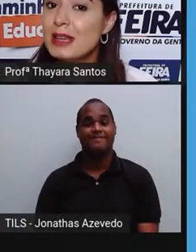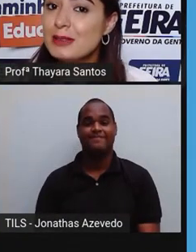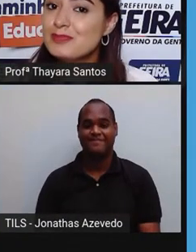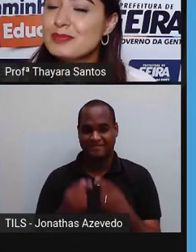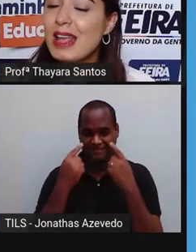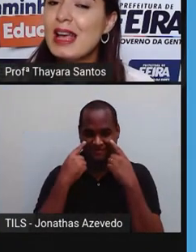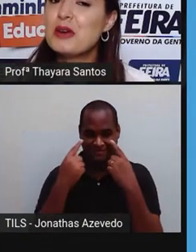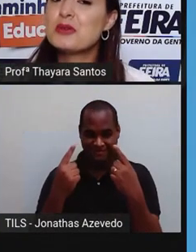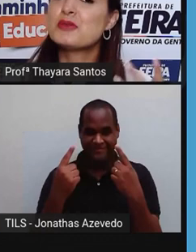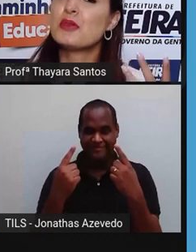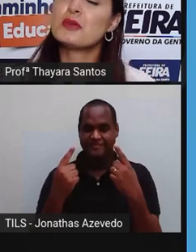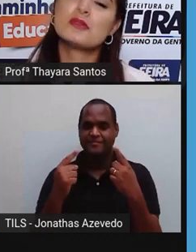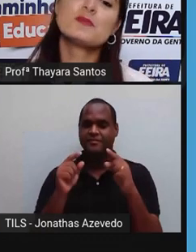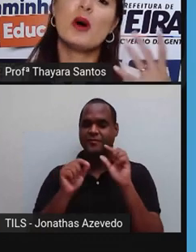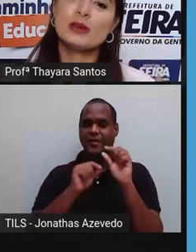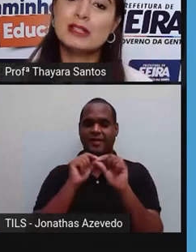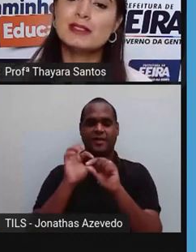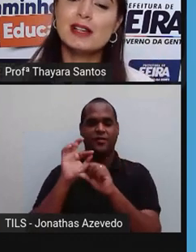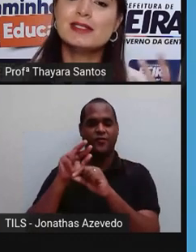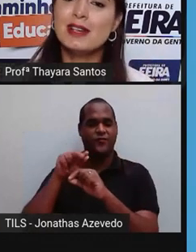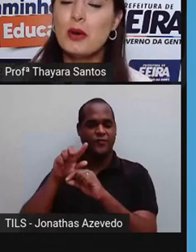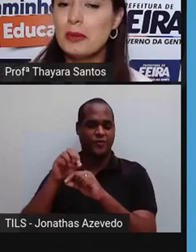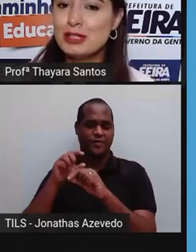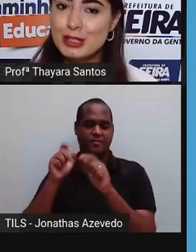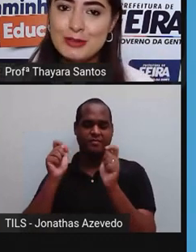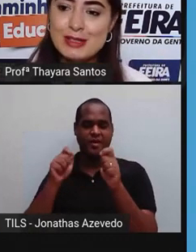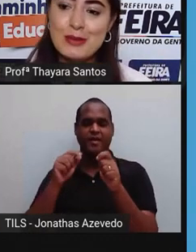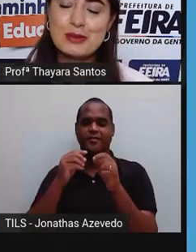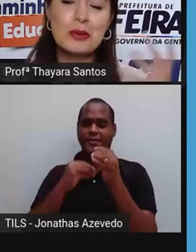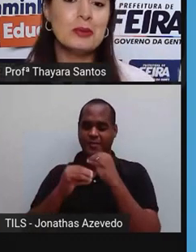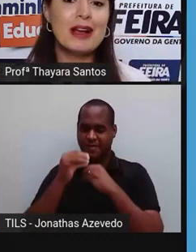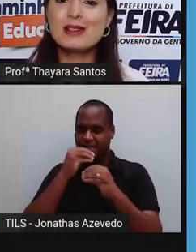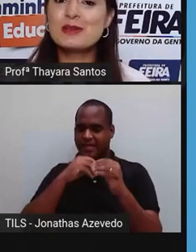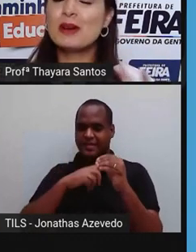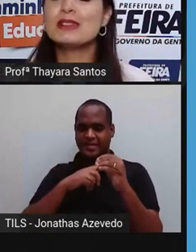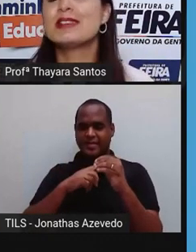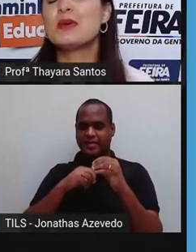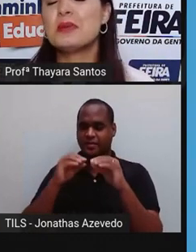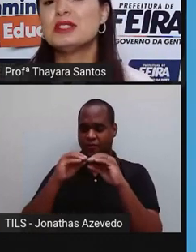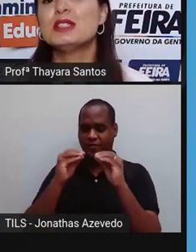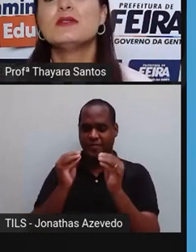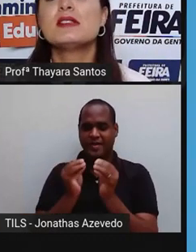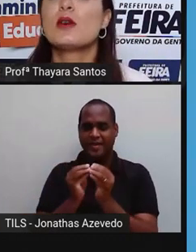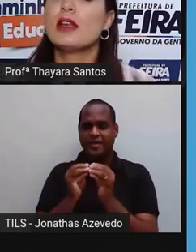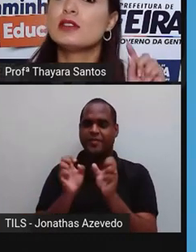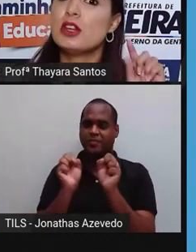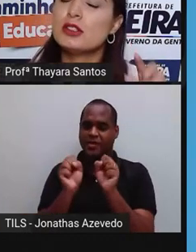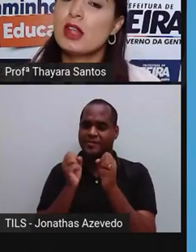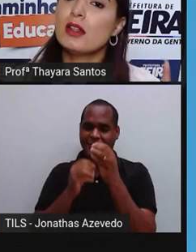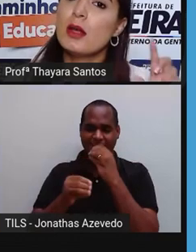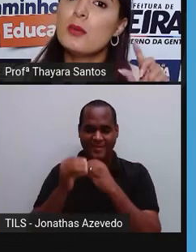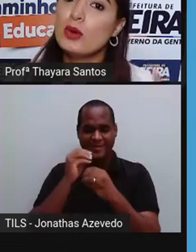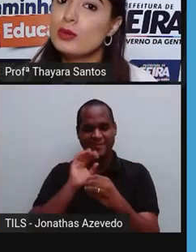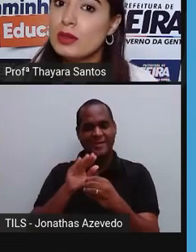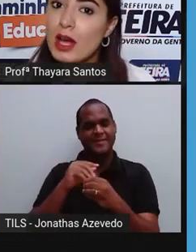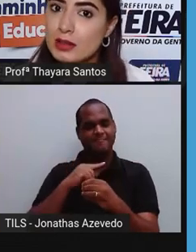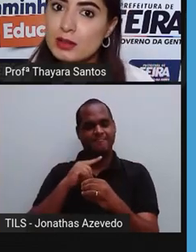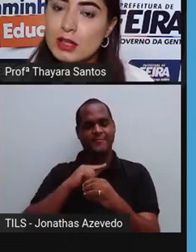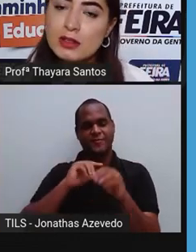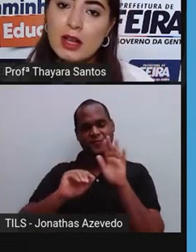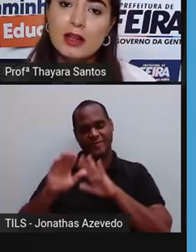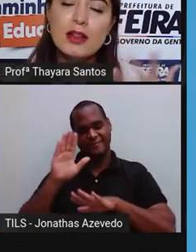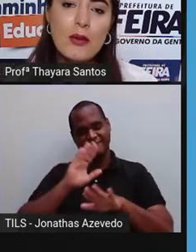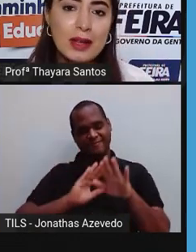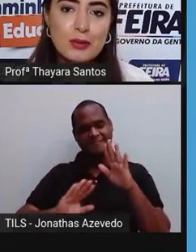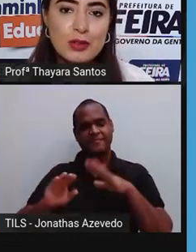Viram aí? Os fungos podem ser sim comestíveis, os cogumelos podem ser comestíveis, só que a gente tem que ter muito cuidado.